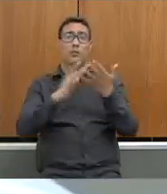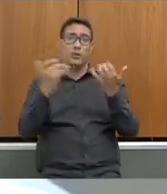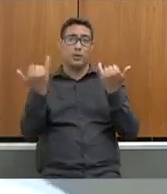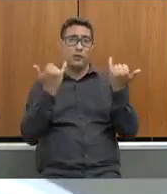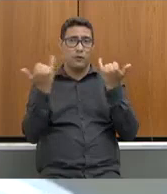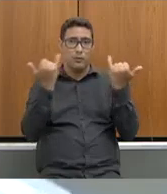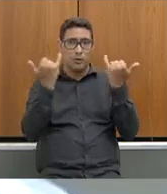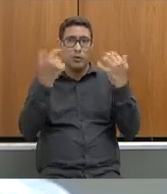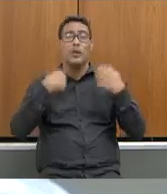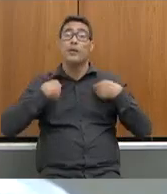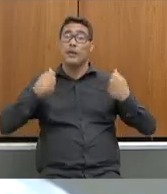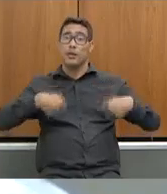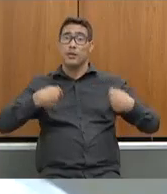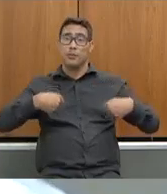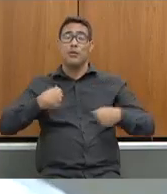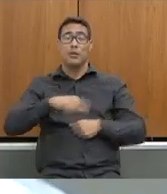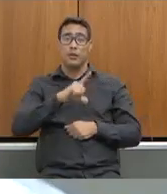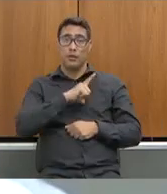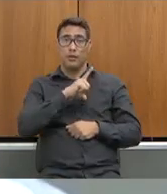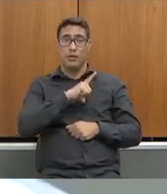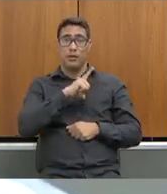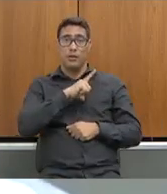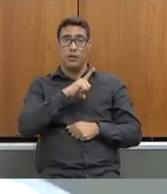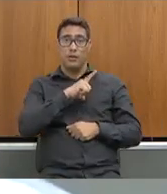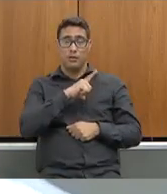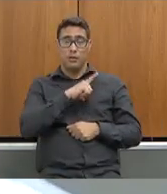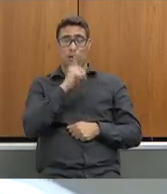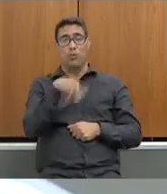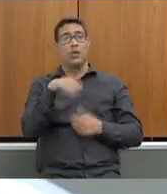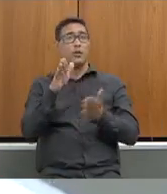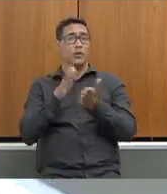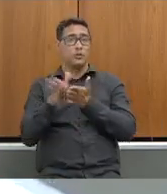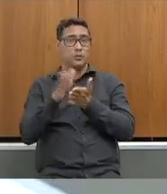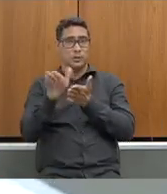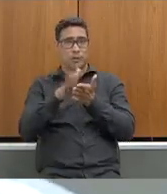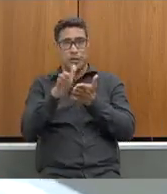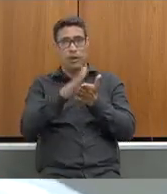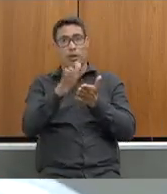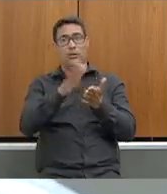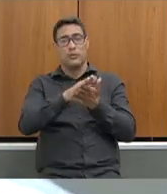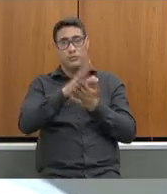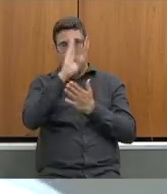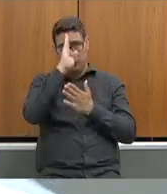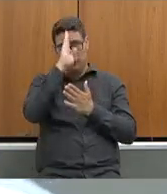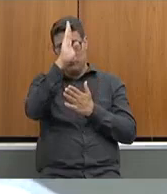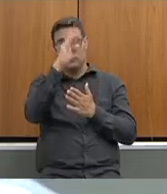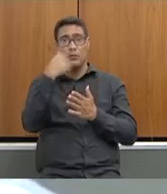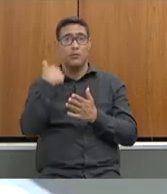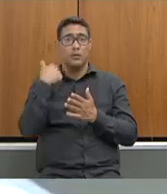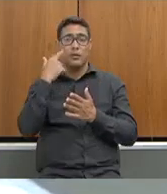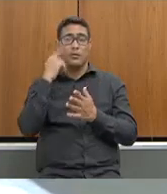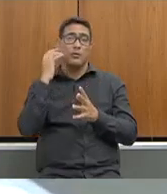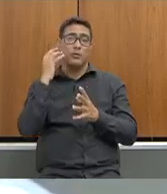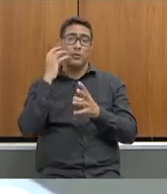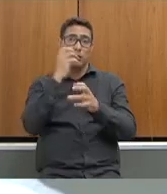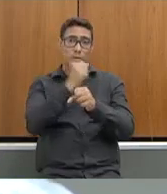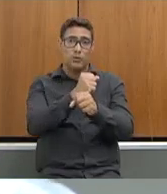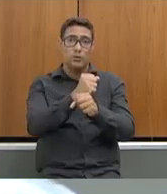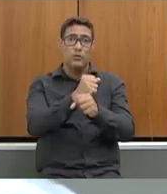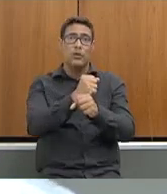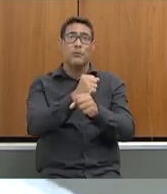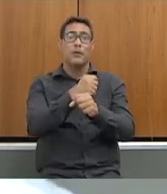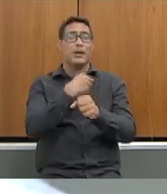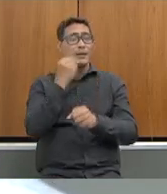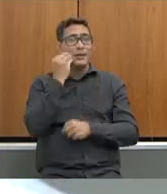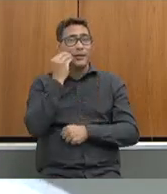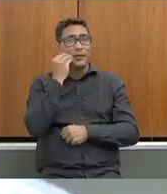ter com relação a esses gastos que são feitos principalmente no final do ano tentando correr para